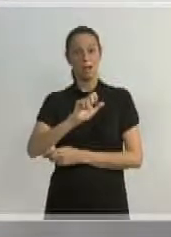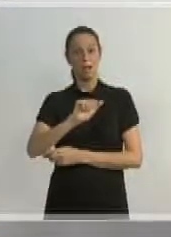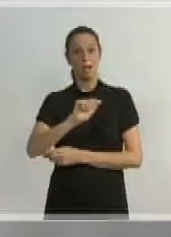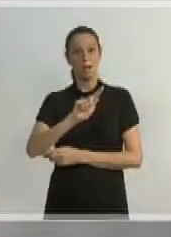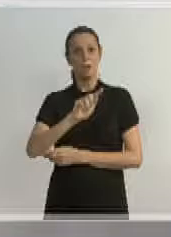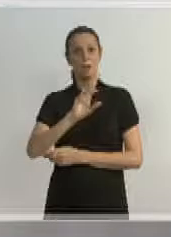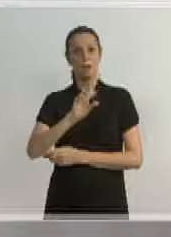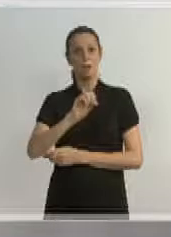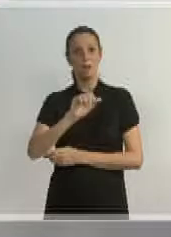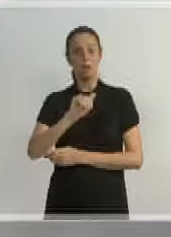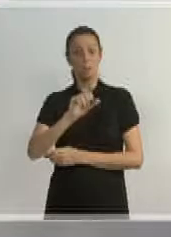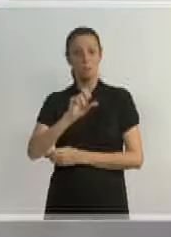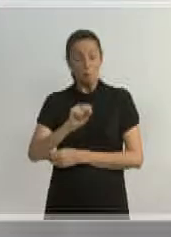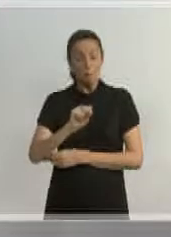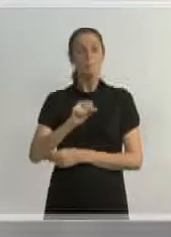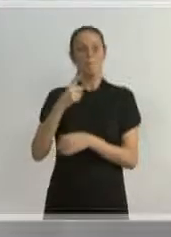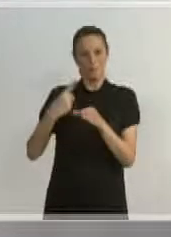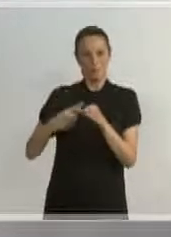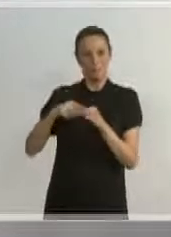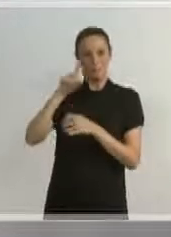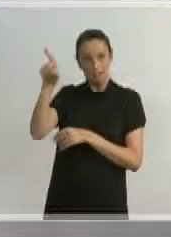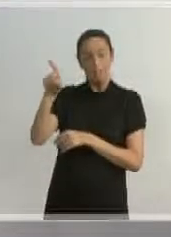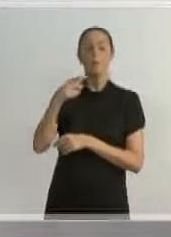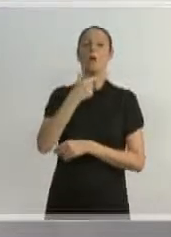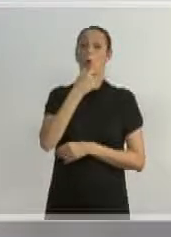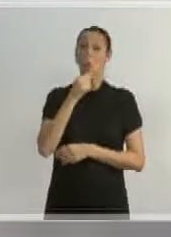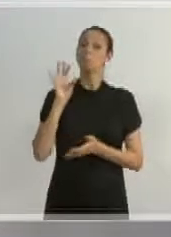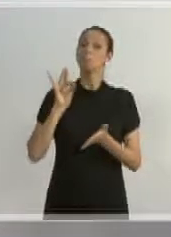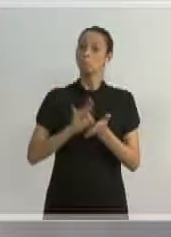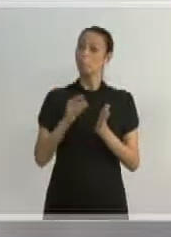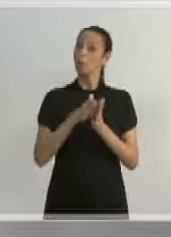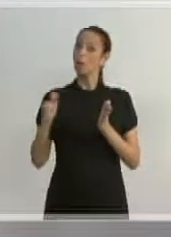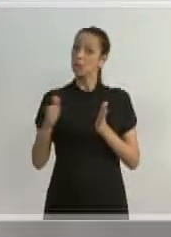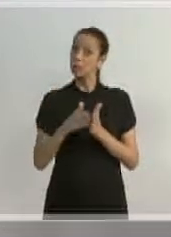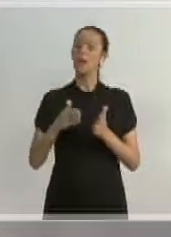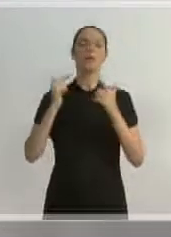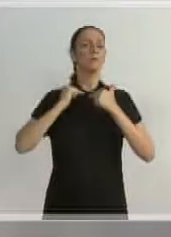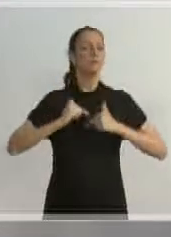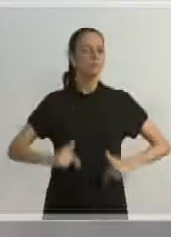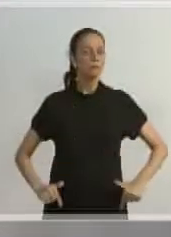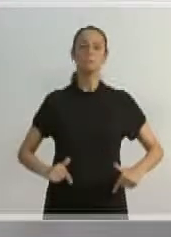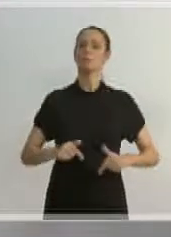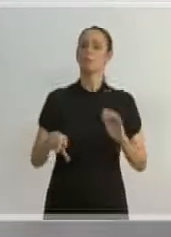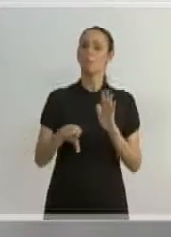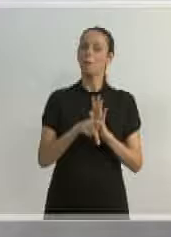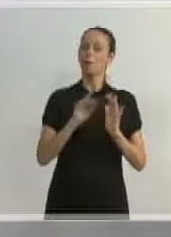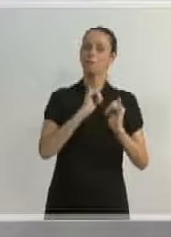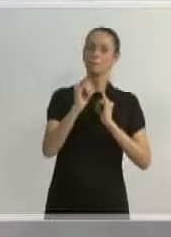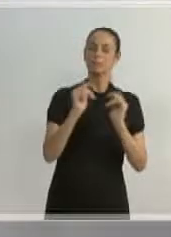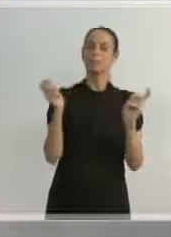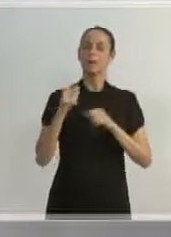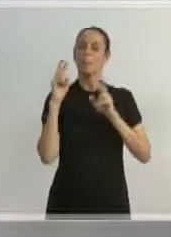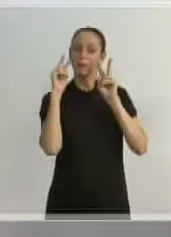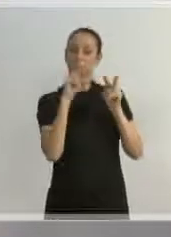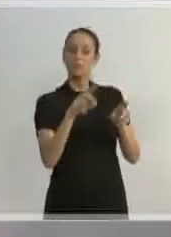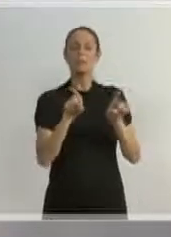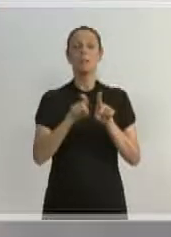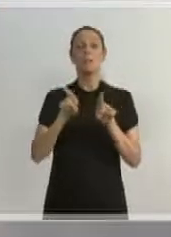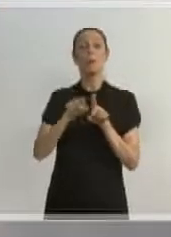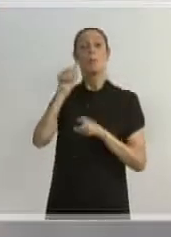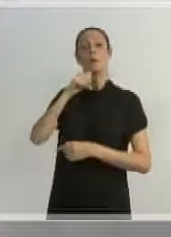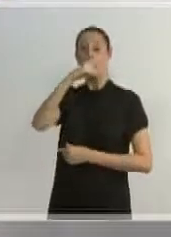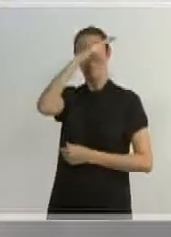dele, Rodrigo Cunha, que vem desempenhando um mandato extremamente transparente pelas redes sociais, a prefeita de Pelotas, a prefeita Paula.